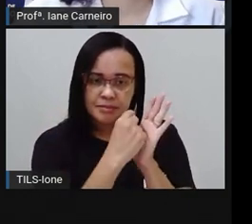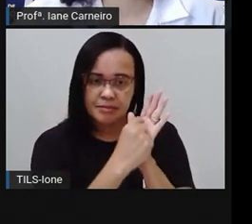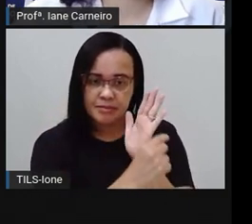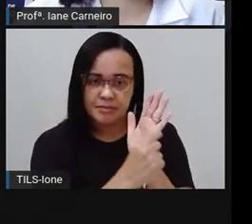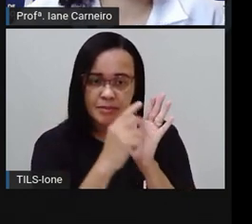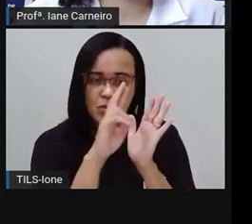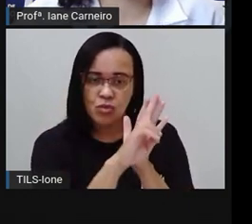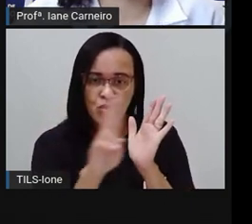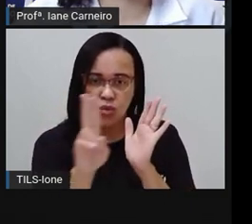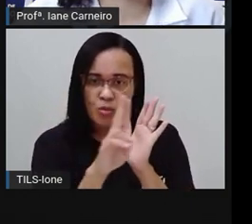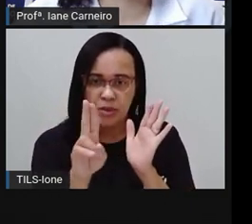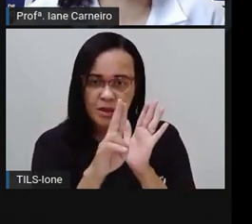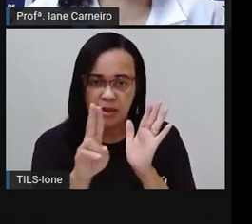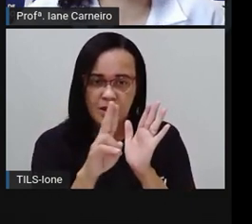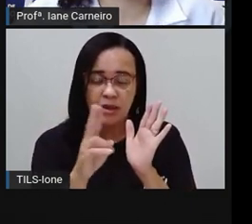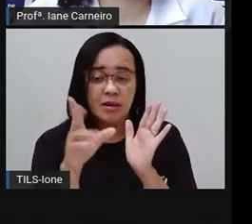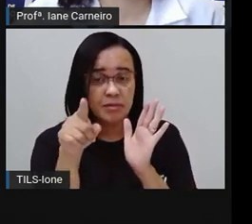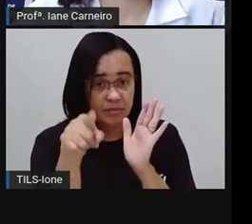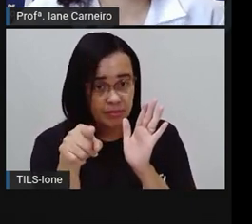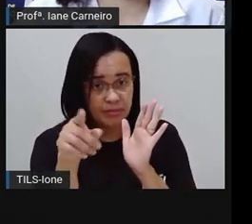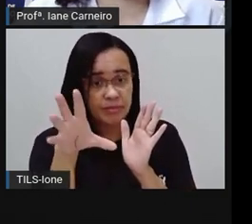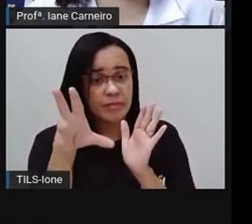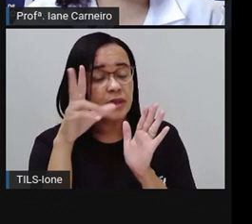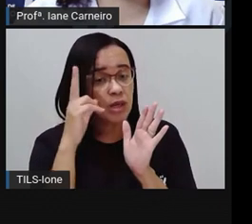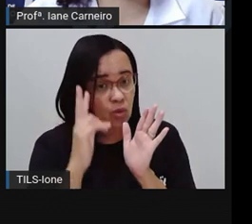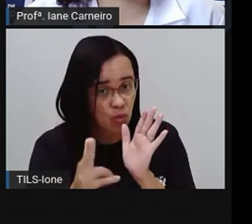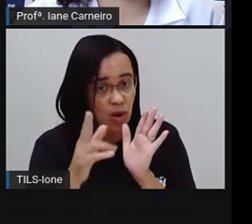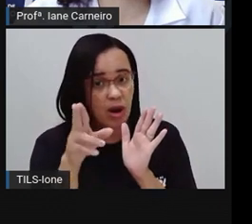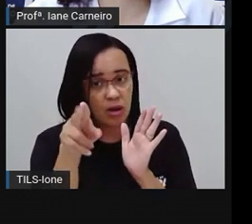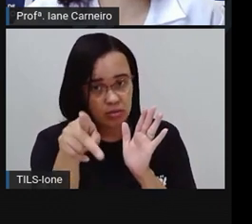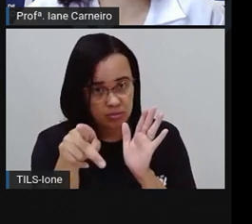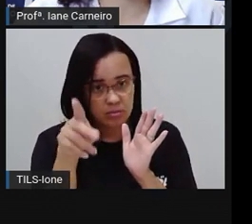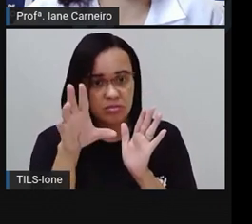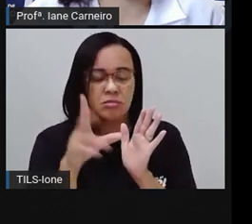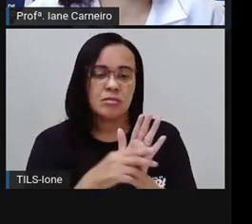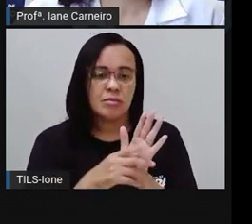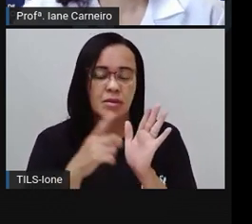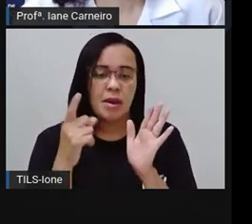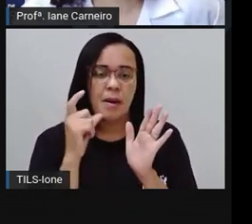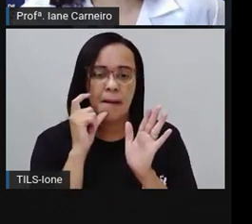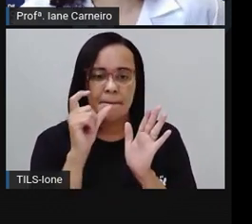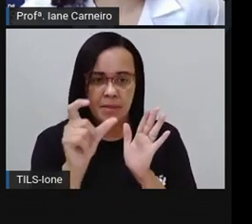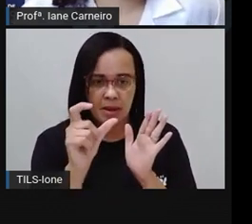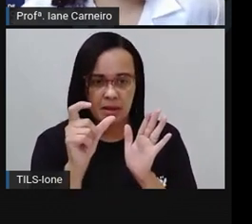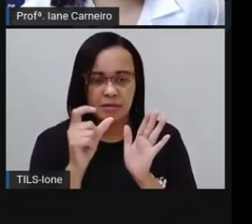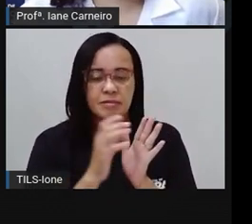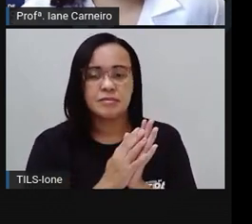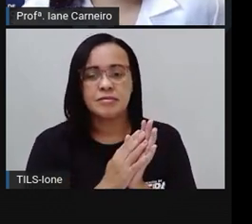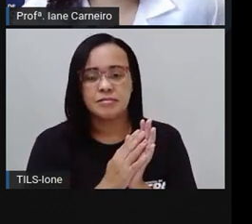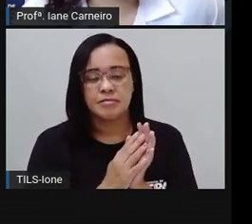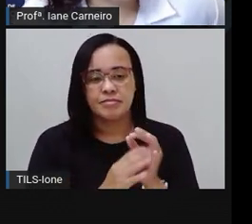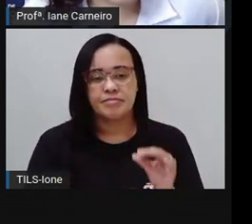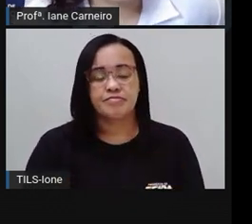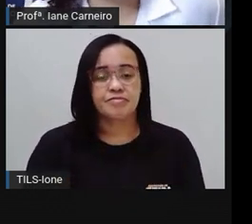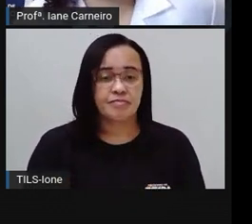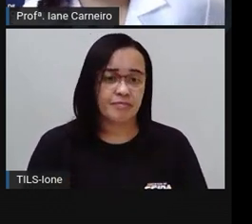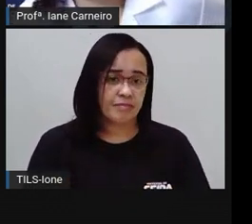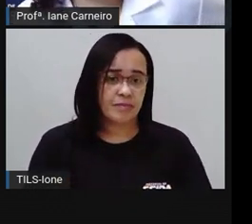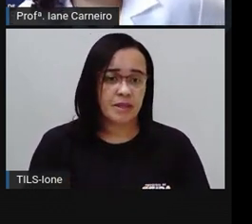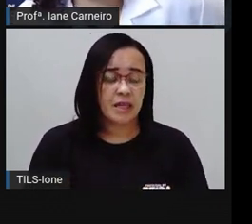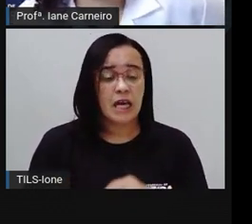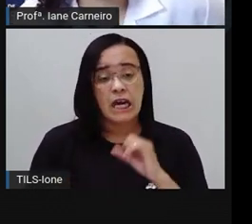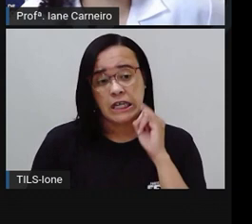escreve dessa forma, Google, a palavra Google que já está aqui, e o Earth. Se você não souber escrever, você fala.